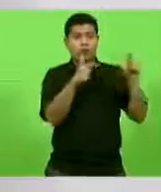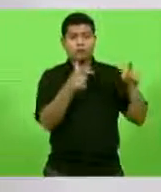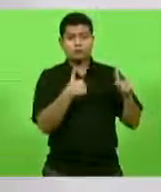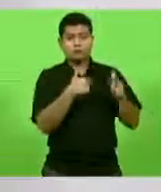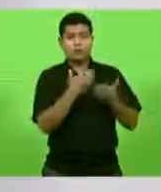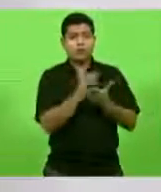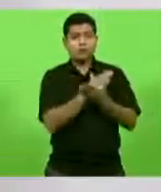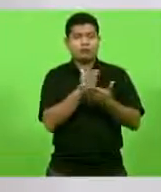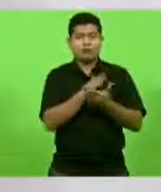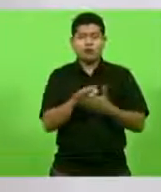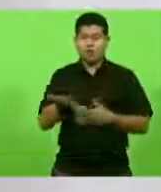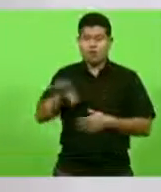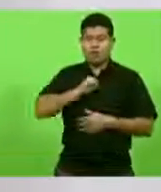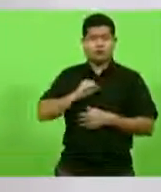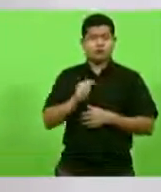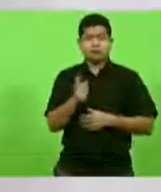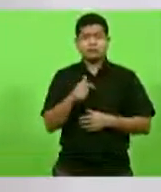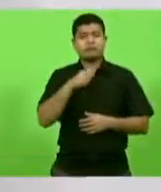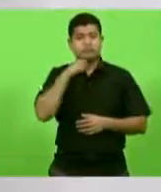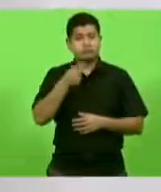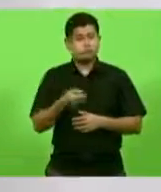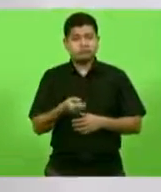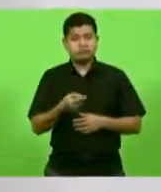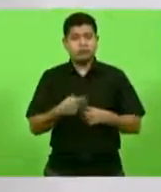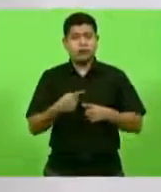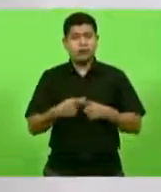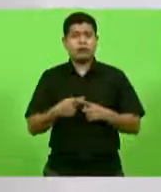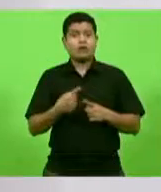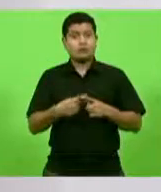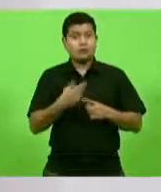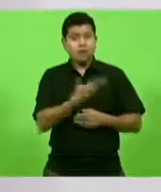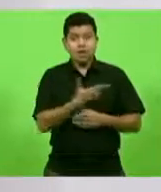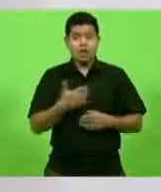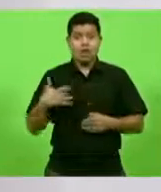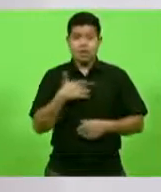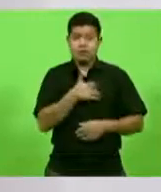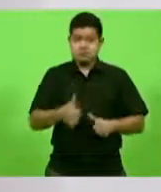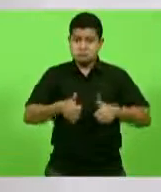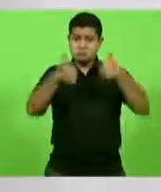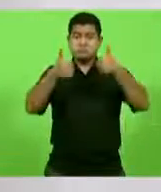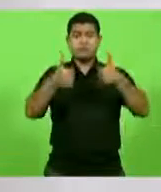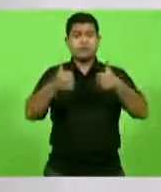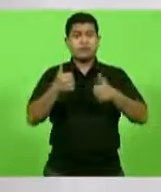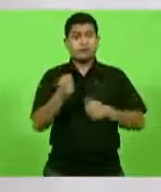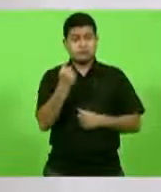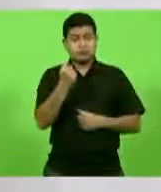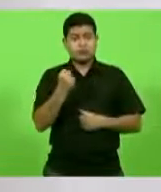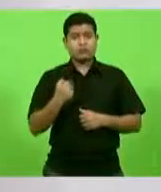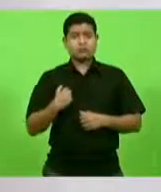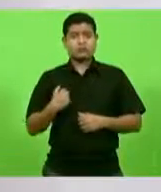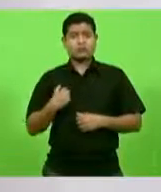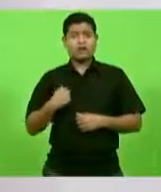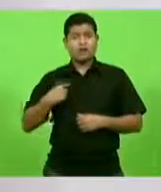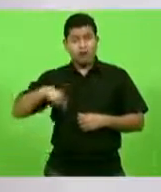forte. Então, aonde eu vou quando eu converso com os prefeitos que têm esse poder de orientar, por exemplo, as